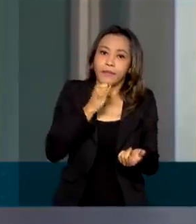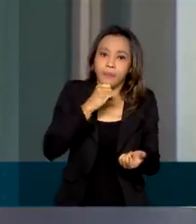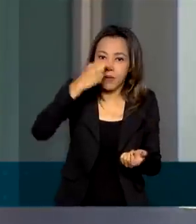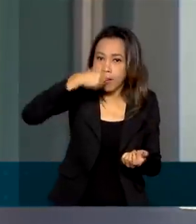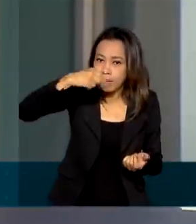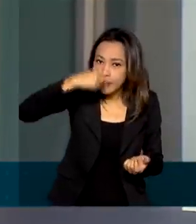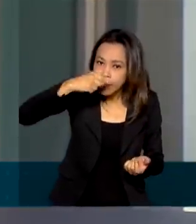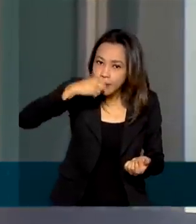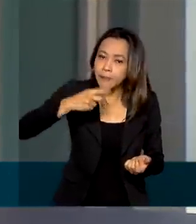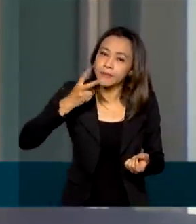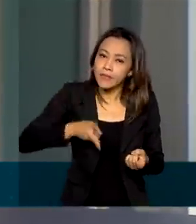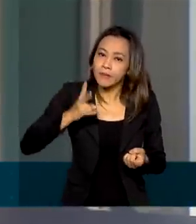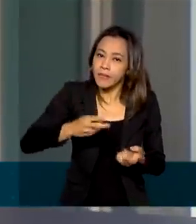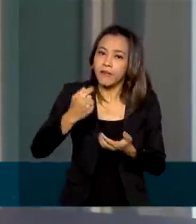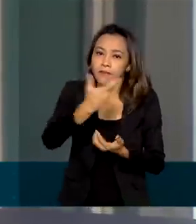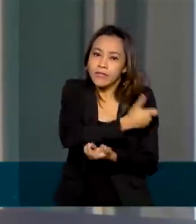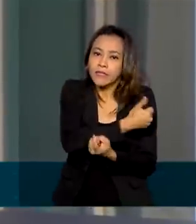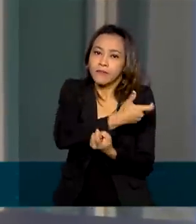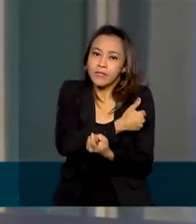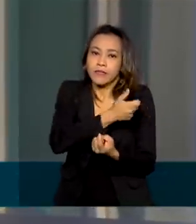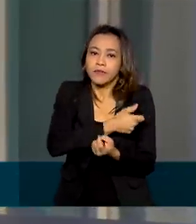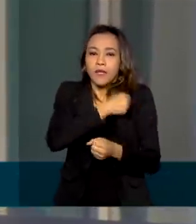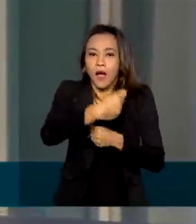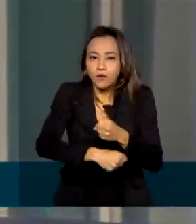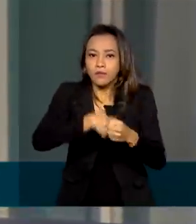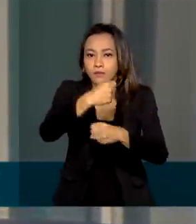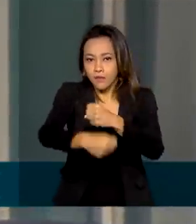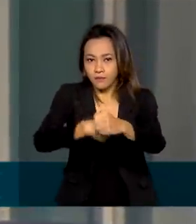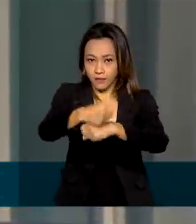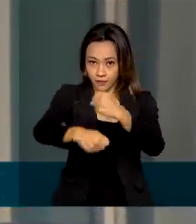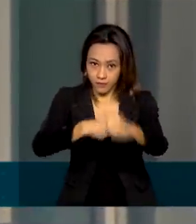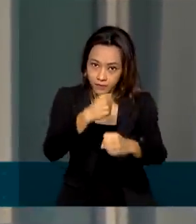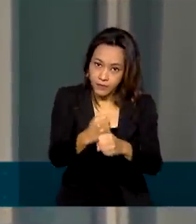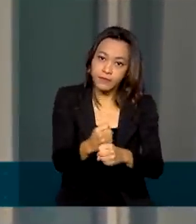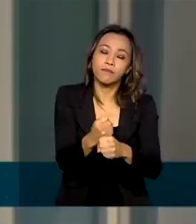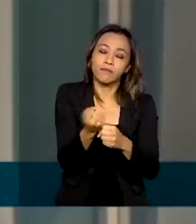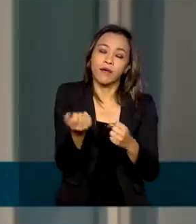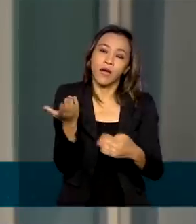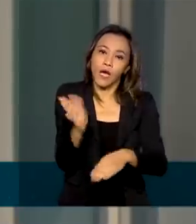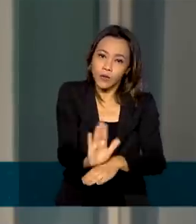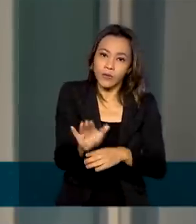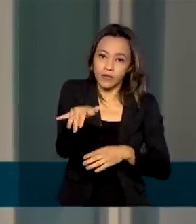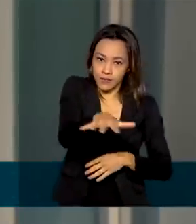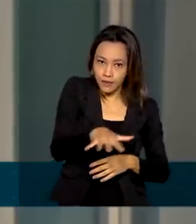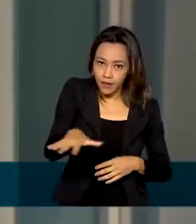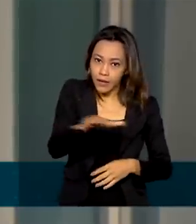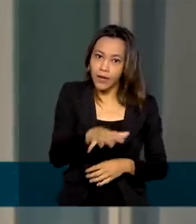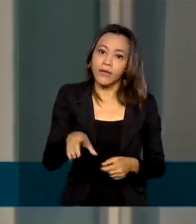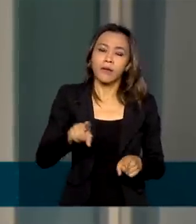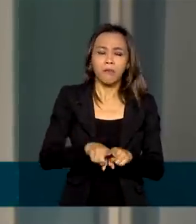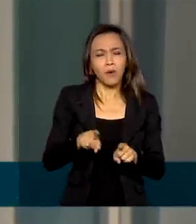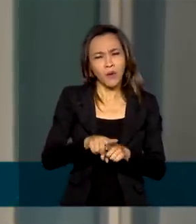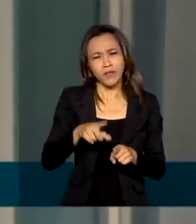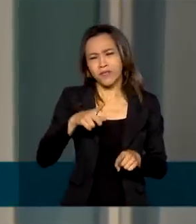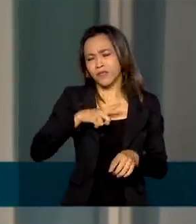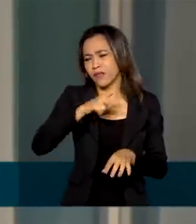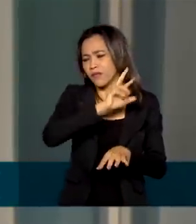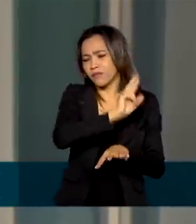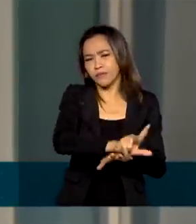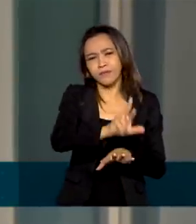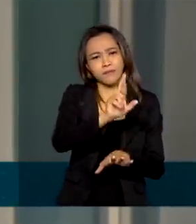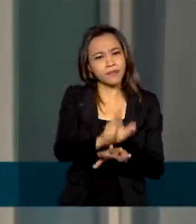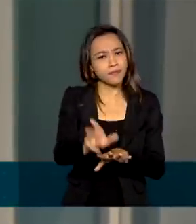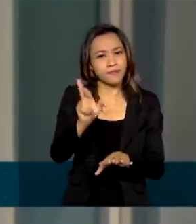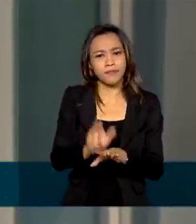ajustes anuais, vacinas anuais. Elas podem trazer reinfecção. Elas podem ter uma série de